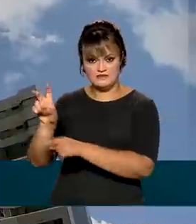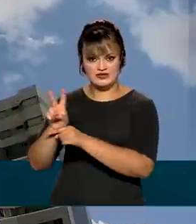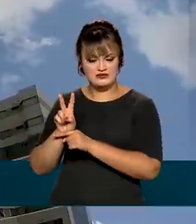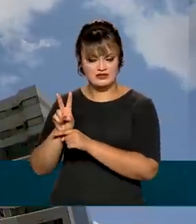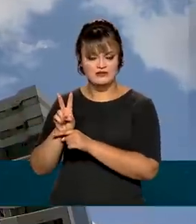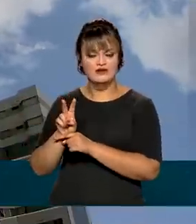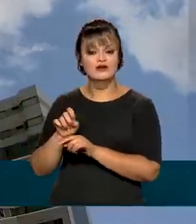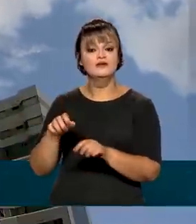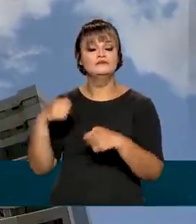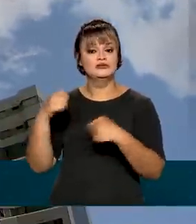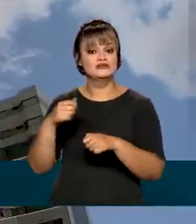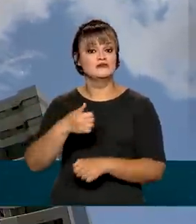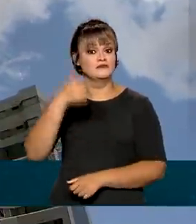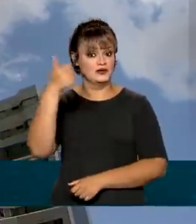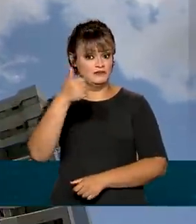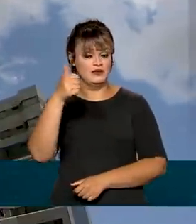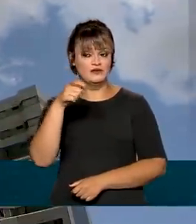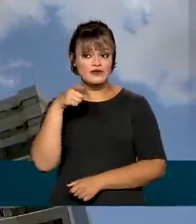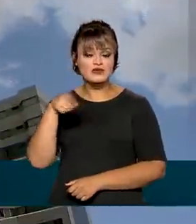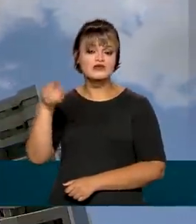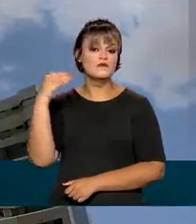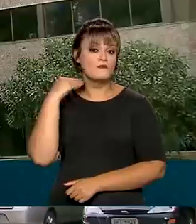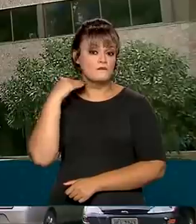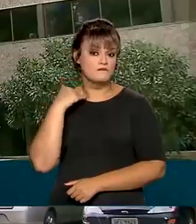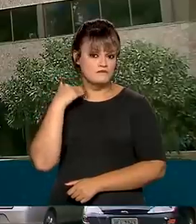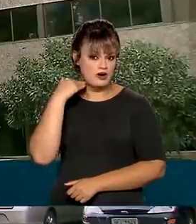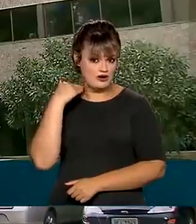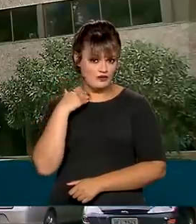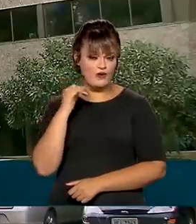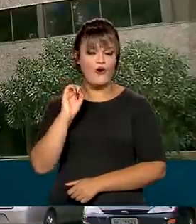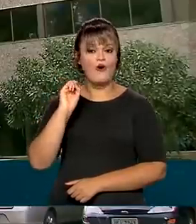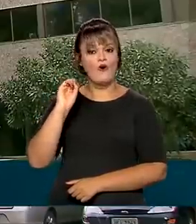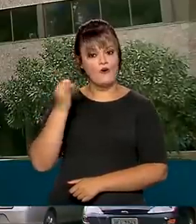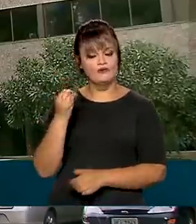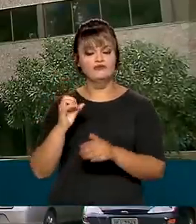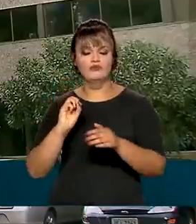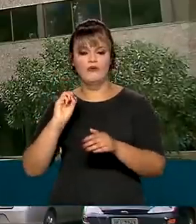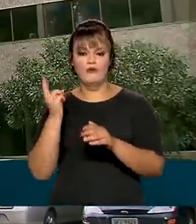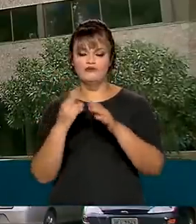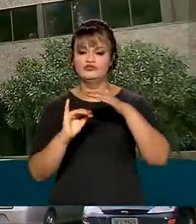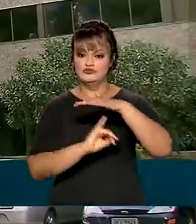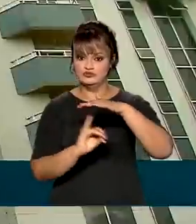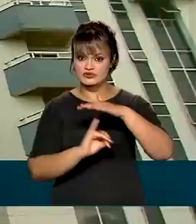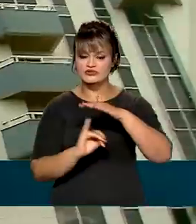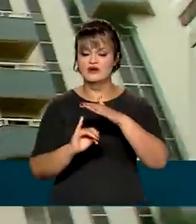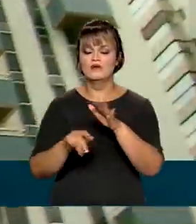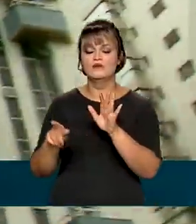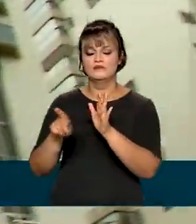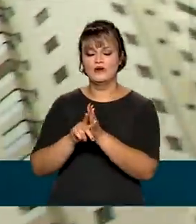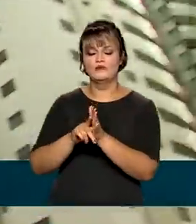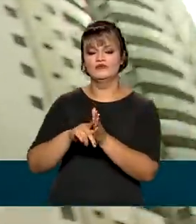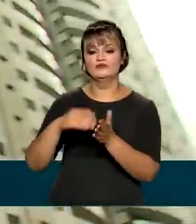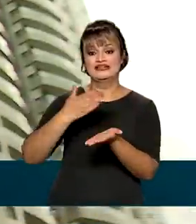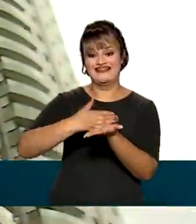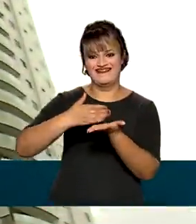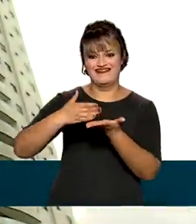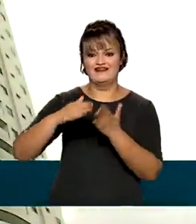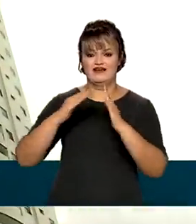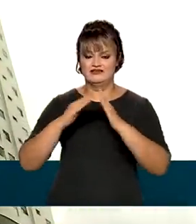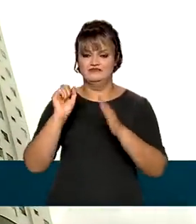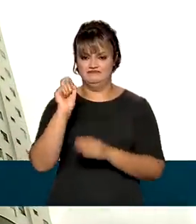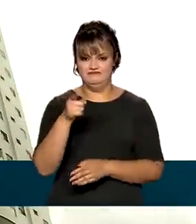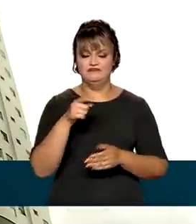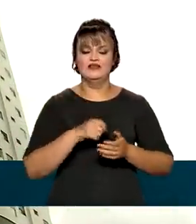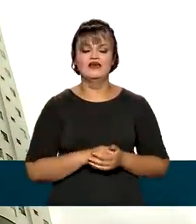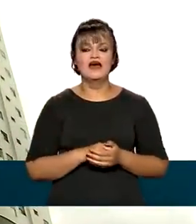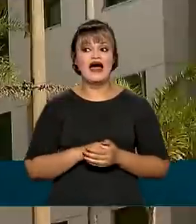pagas deve, em primeiro lugar, procurar o banco ou instituição financeira onde fez o financiamento habitacional. A mudança